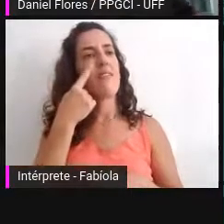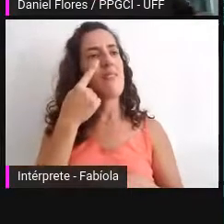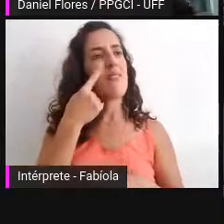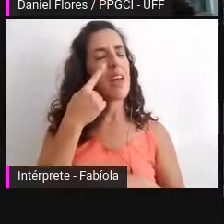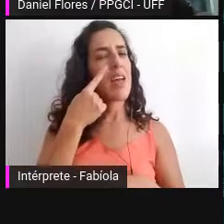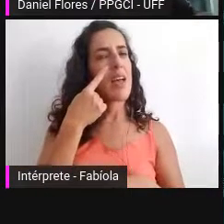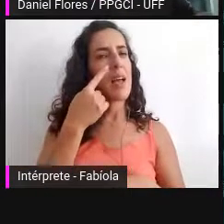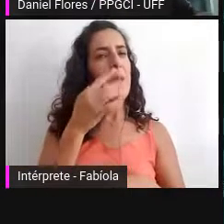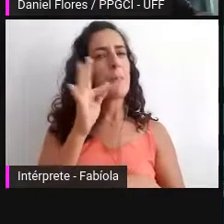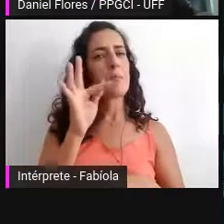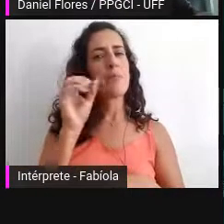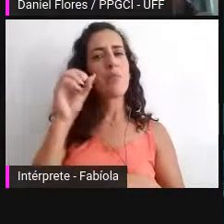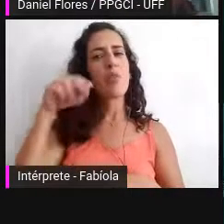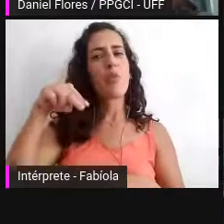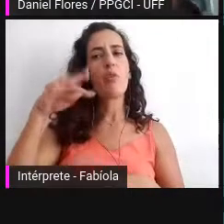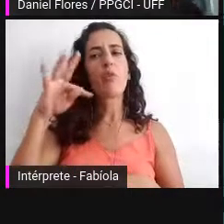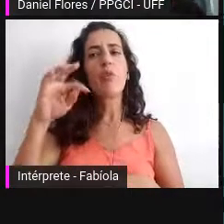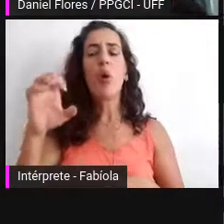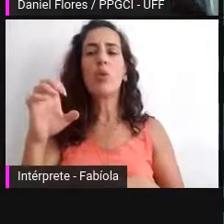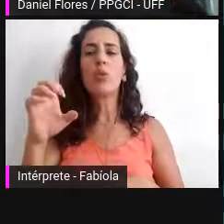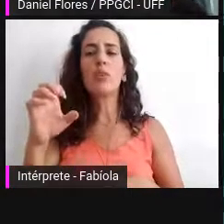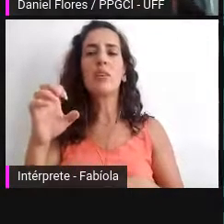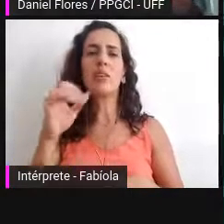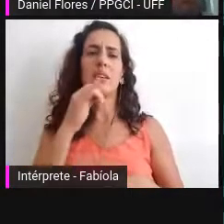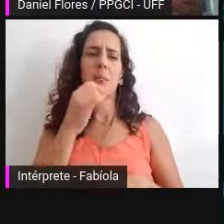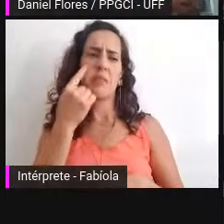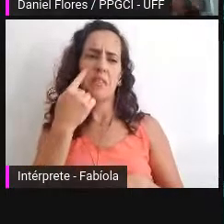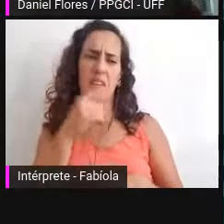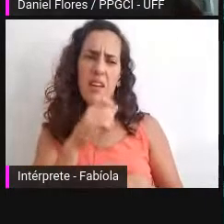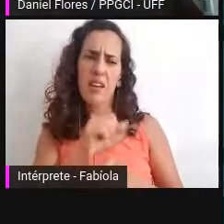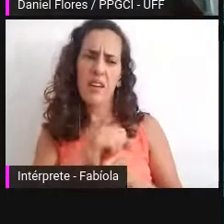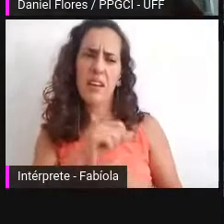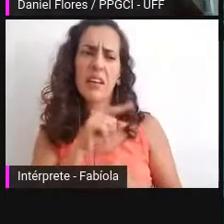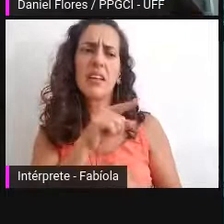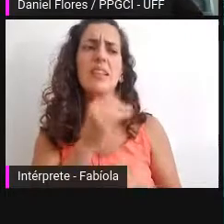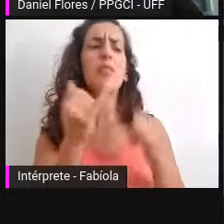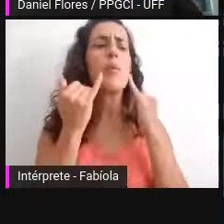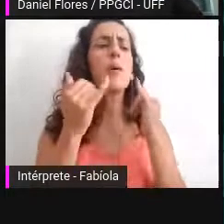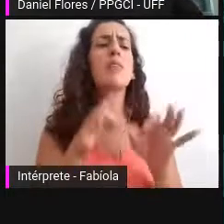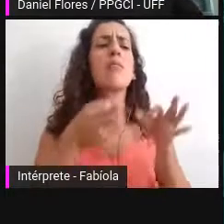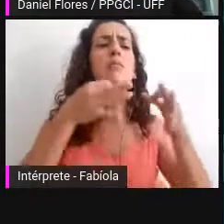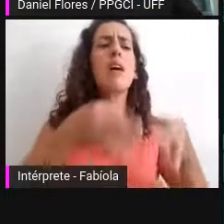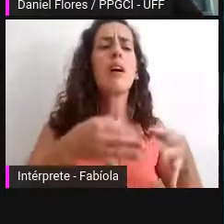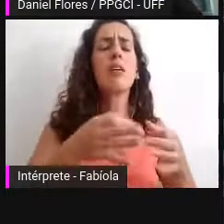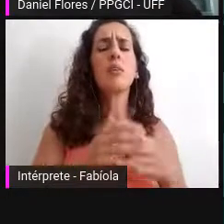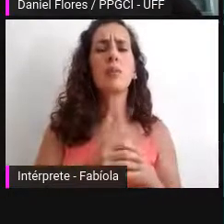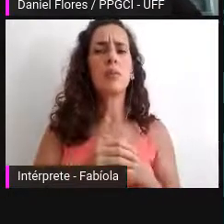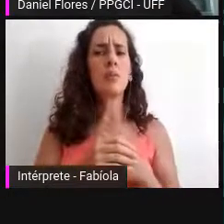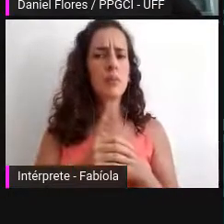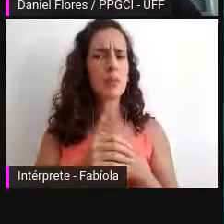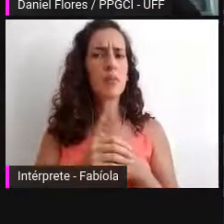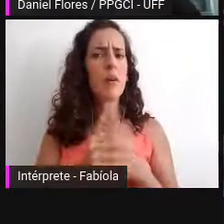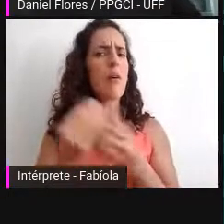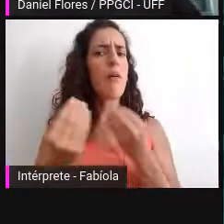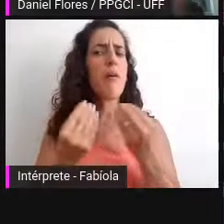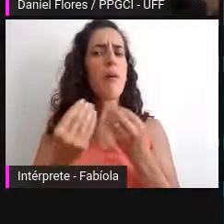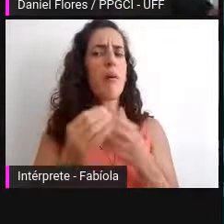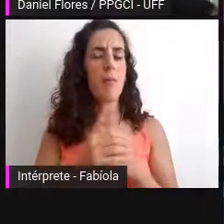fontes a autenticidade a misinformação a desinformação de um documento de uma informação